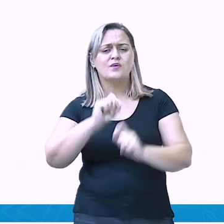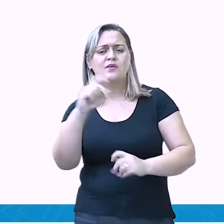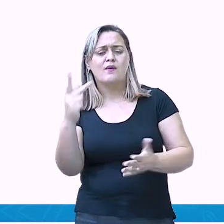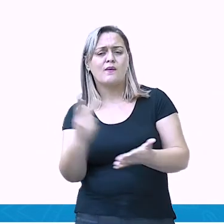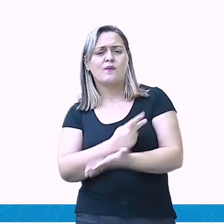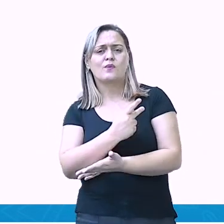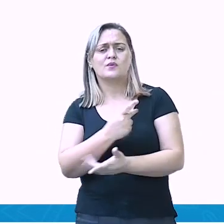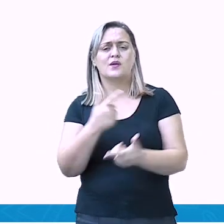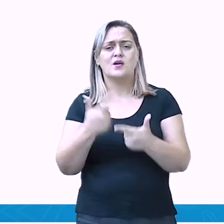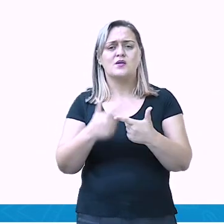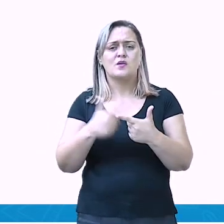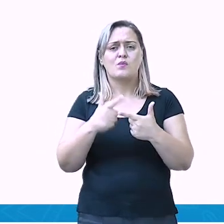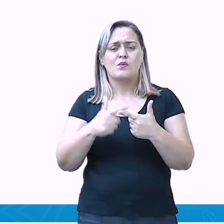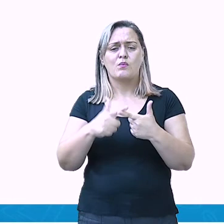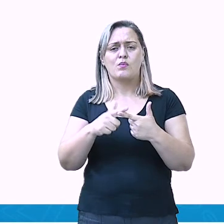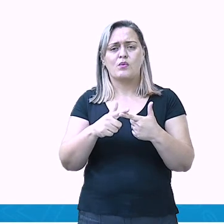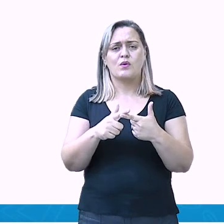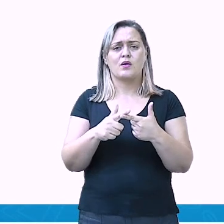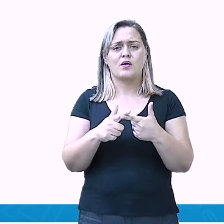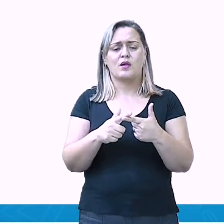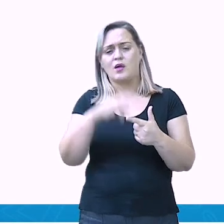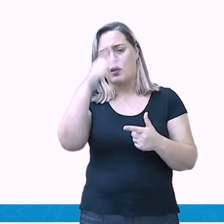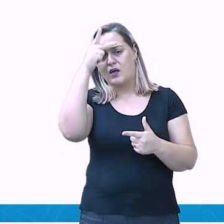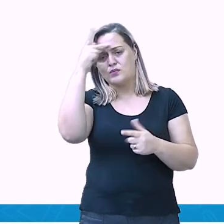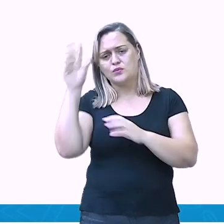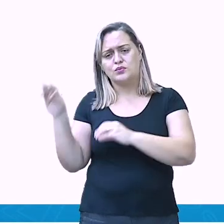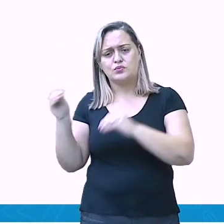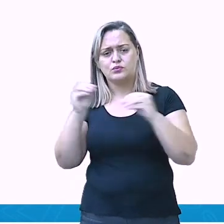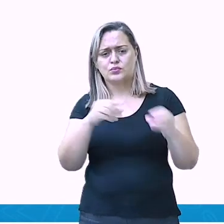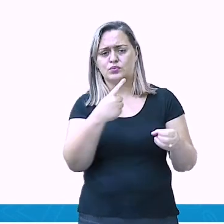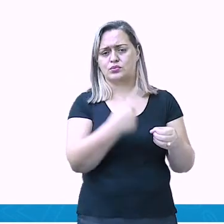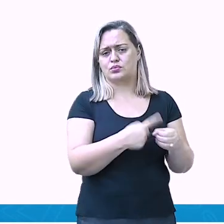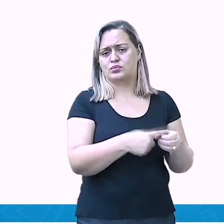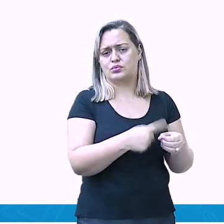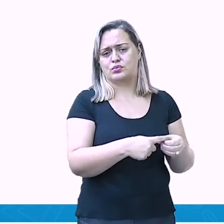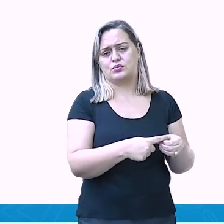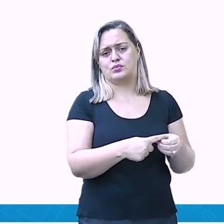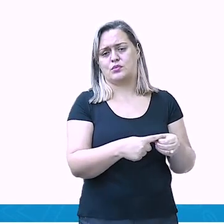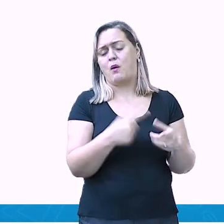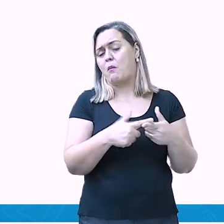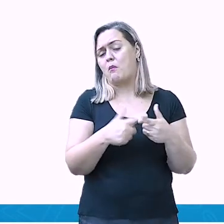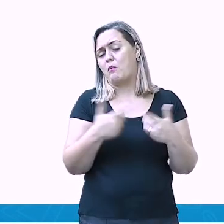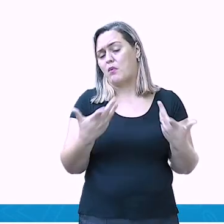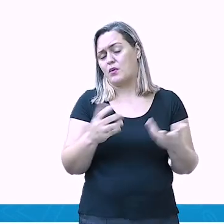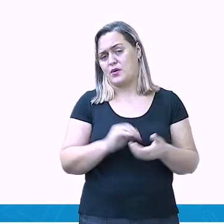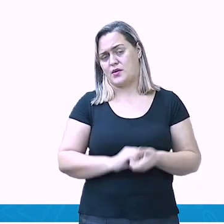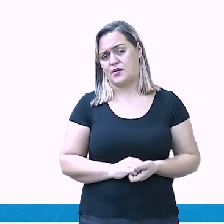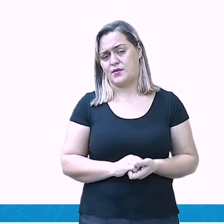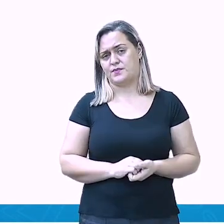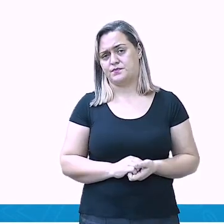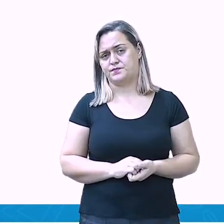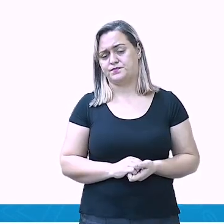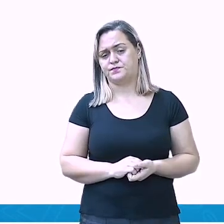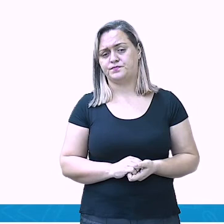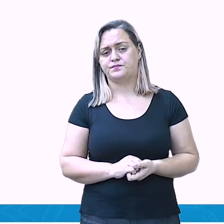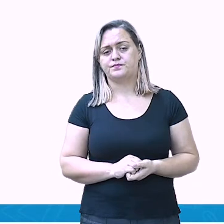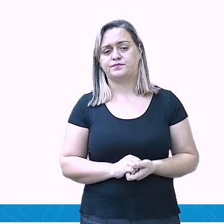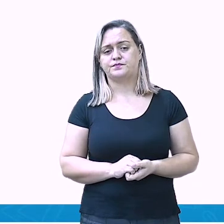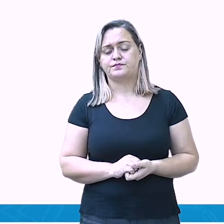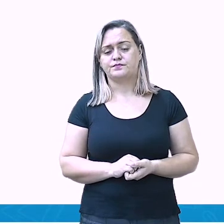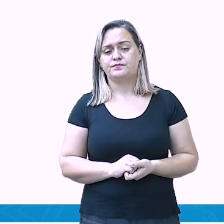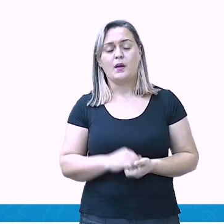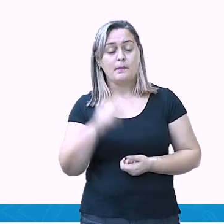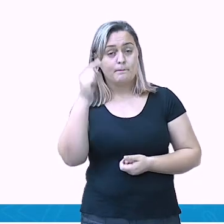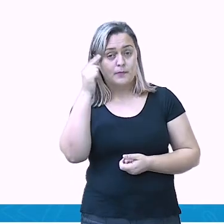pessoas que vivem nesses espaços? Leia junto comigo. Quais são os impactos dessas